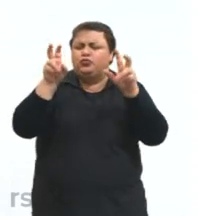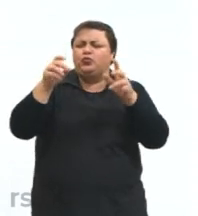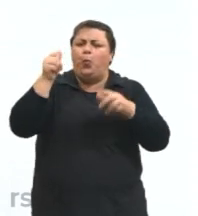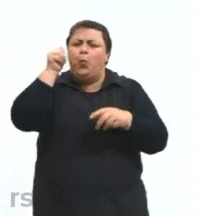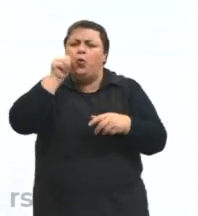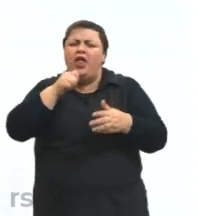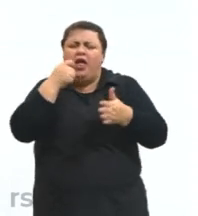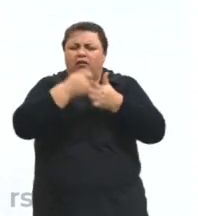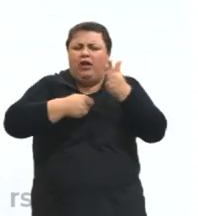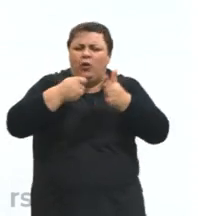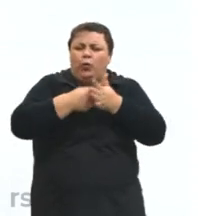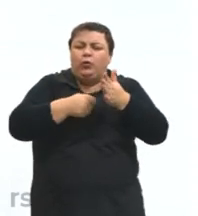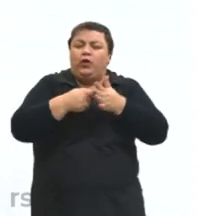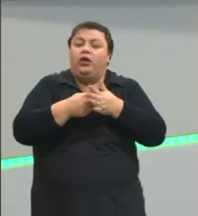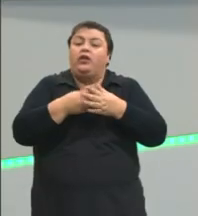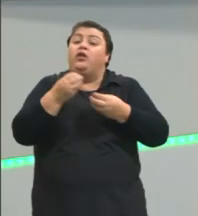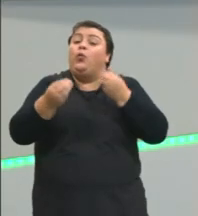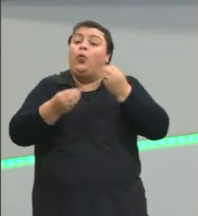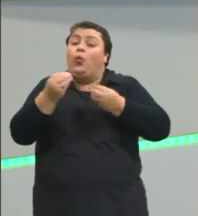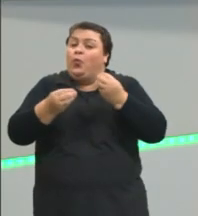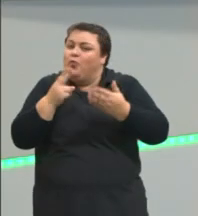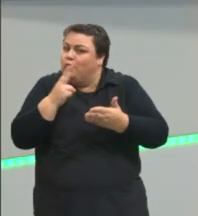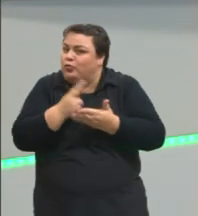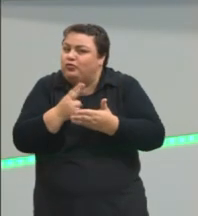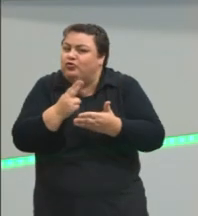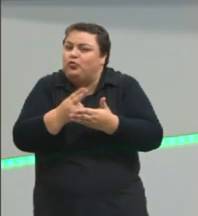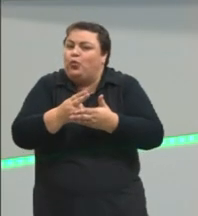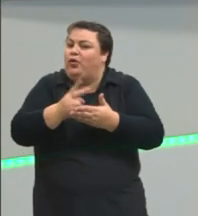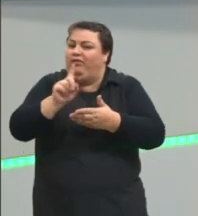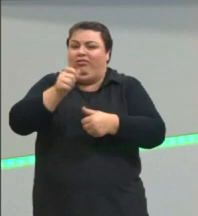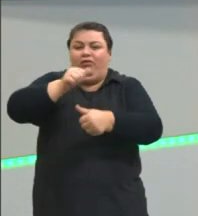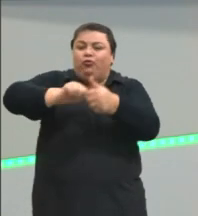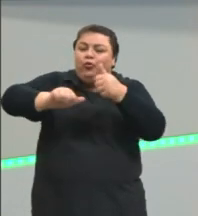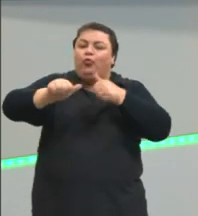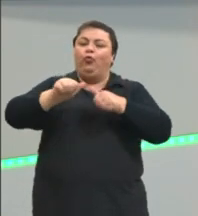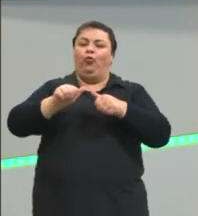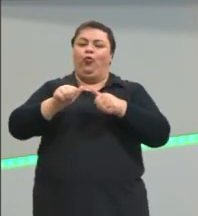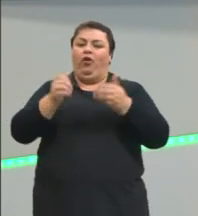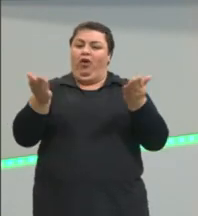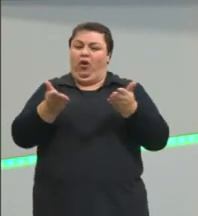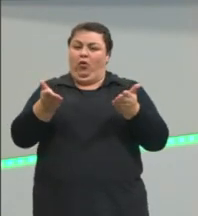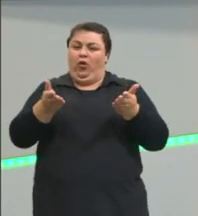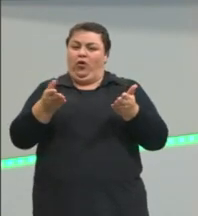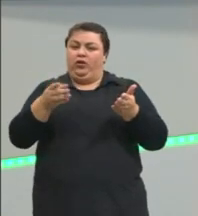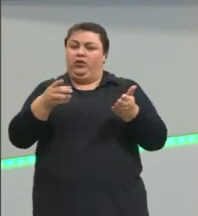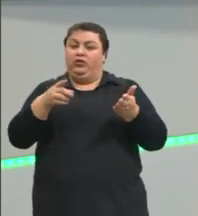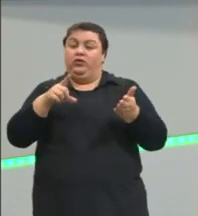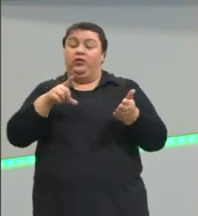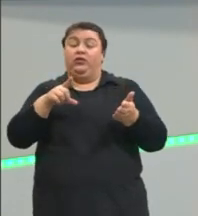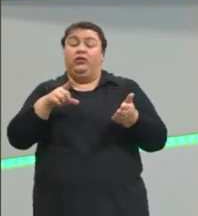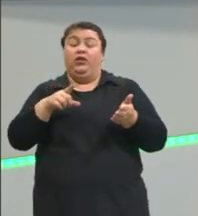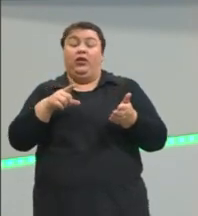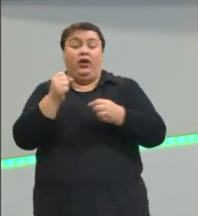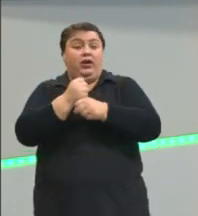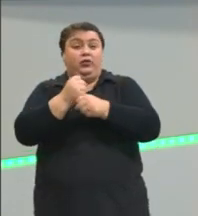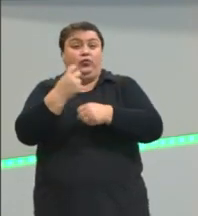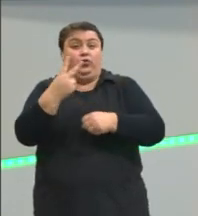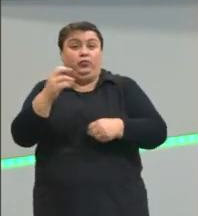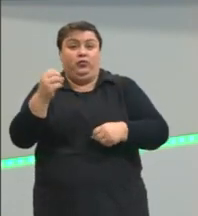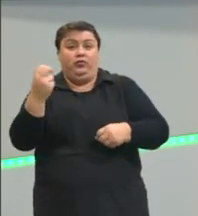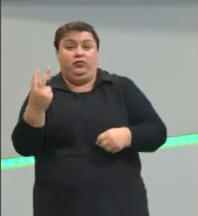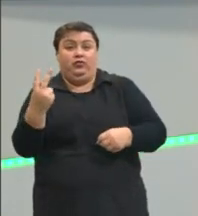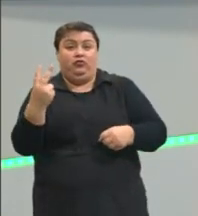ainda não mudou mesmo nós estando em 2022 então através de